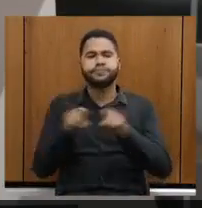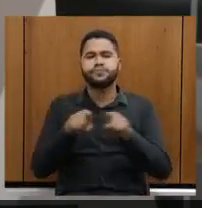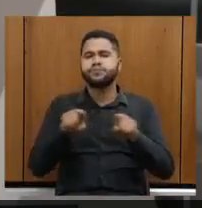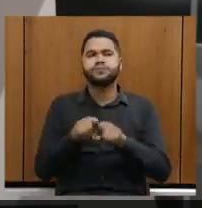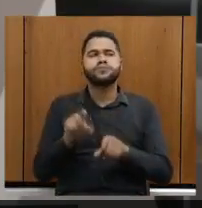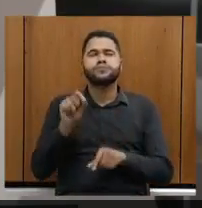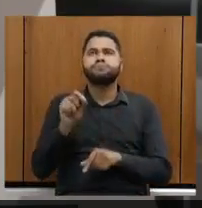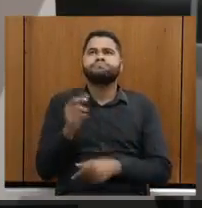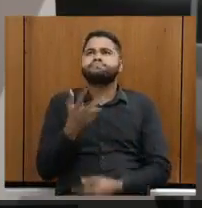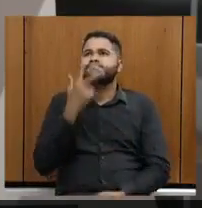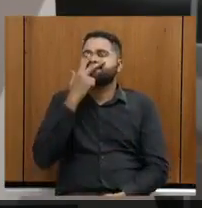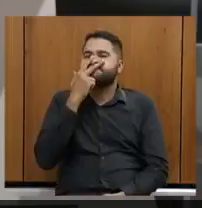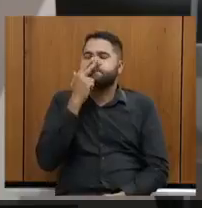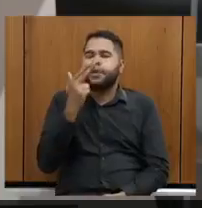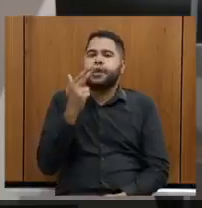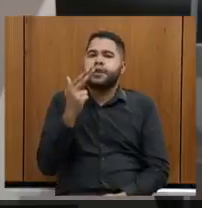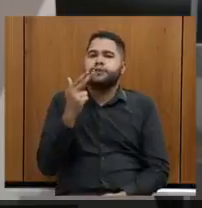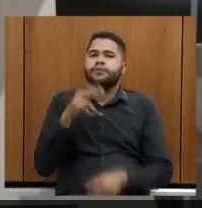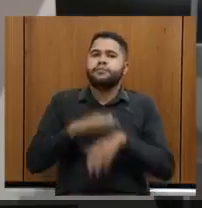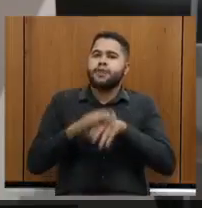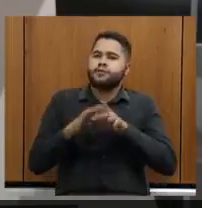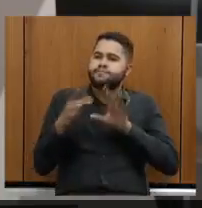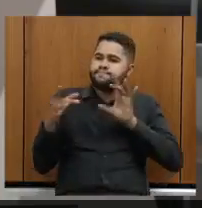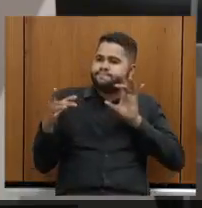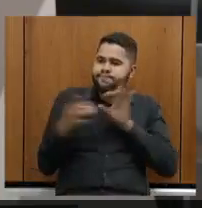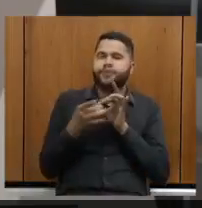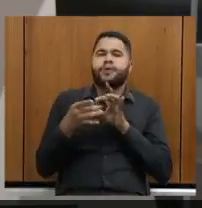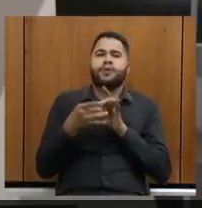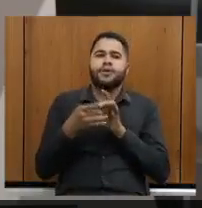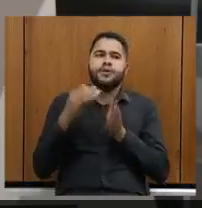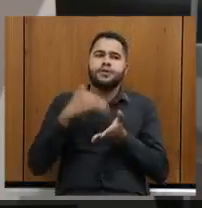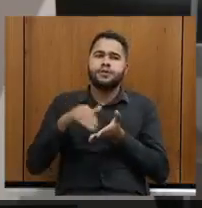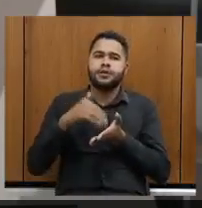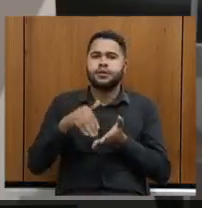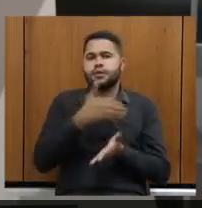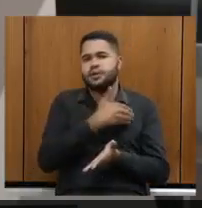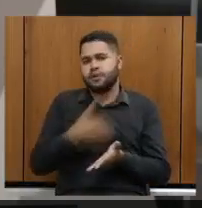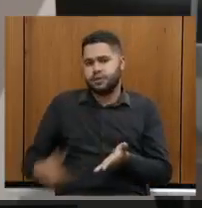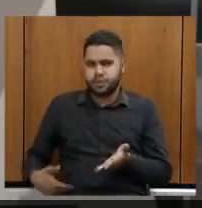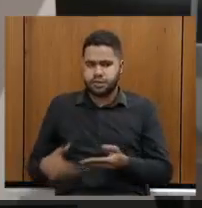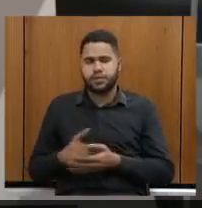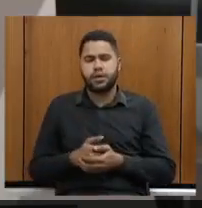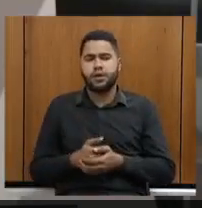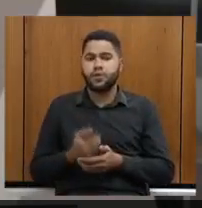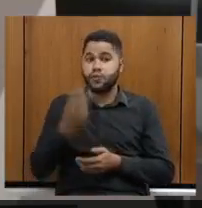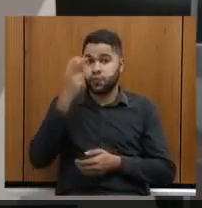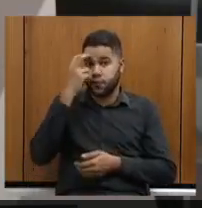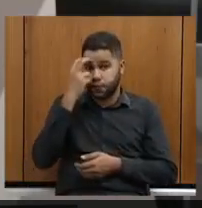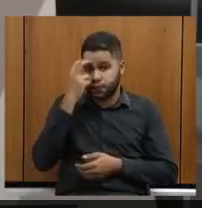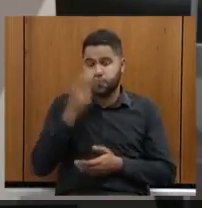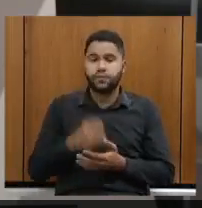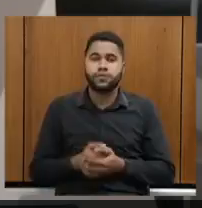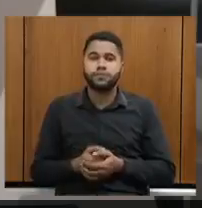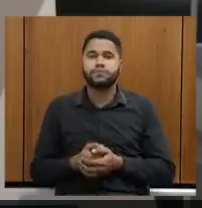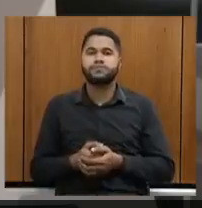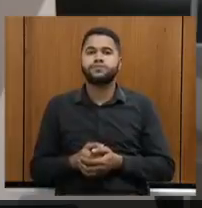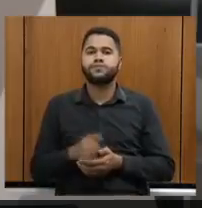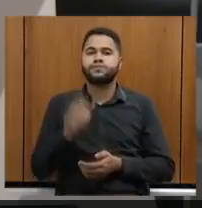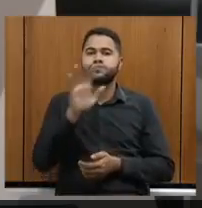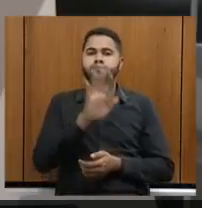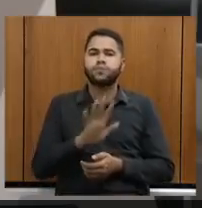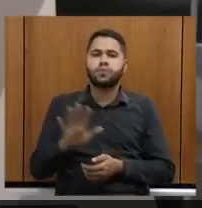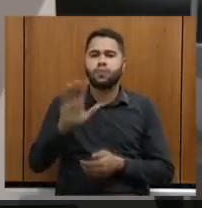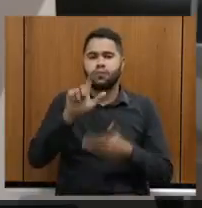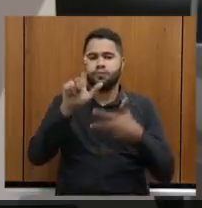quase que extensões da Secretaria de Estado de Cultura no âmbito do